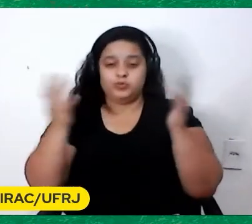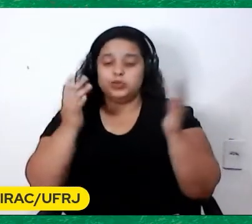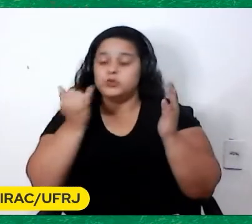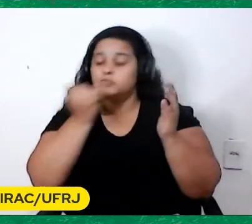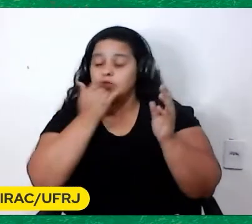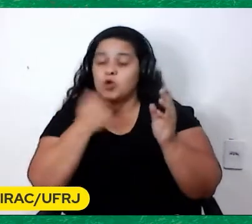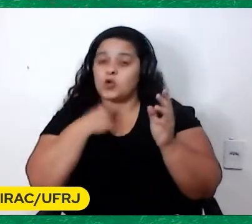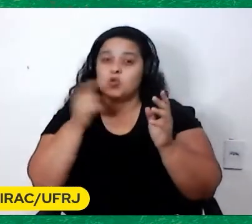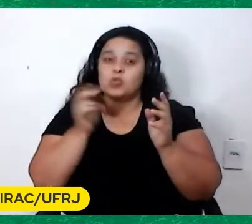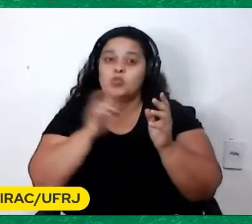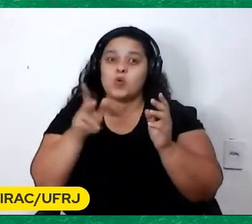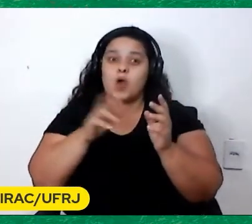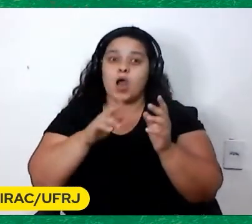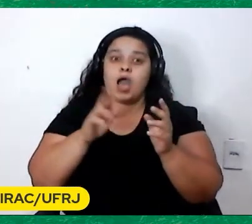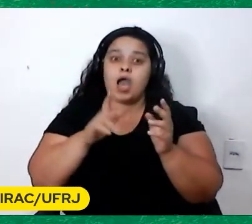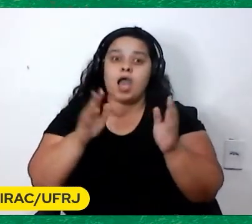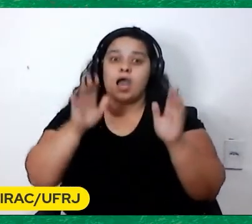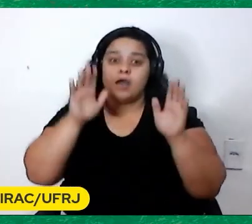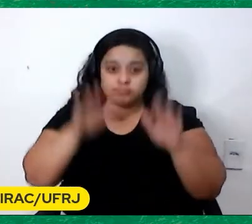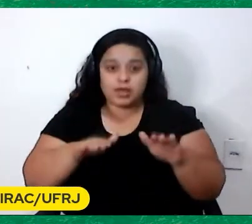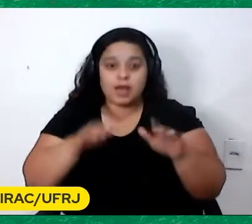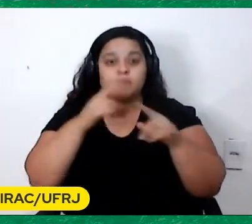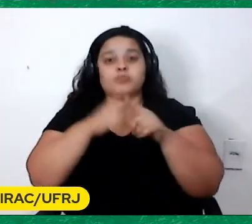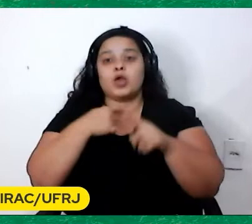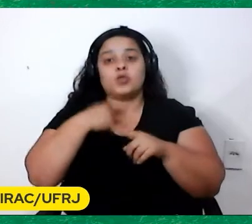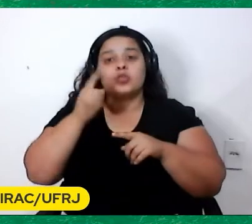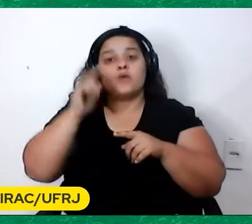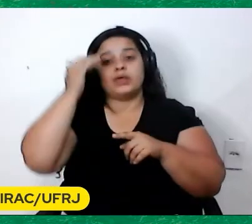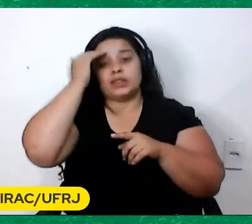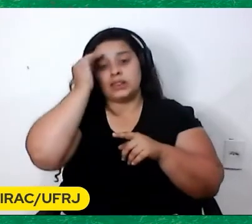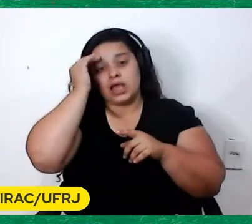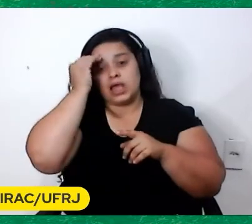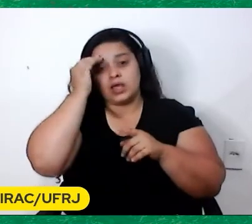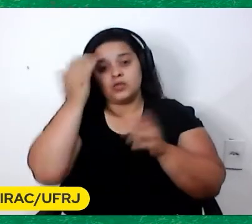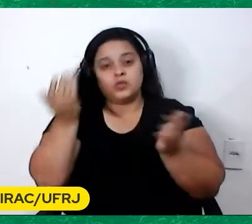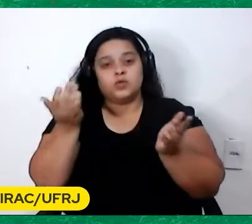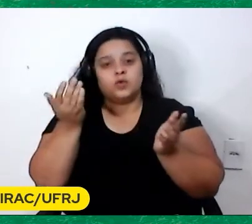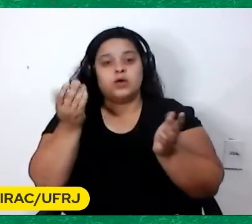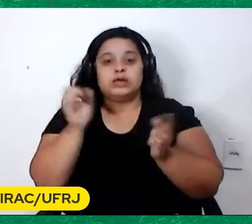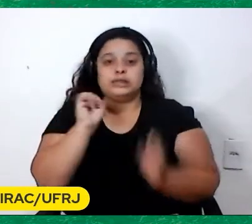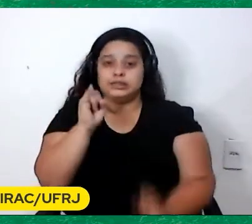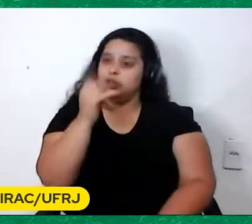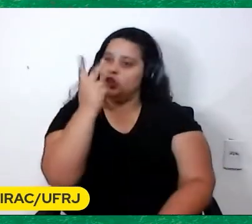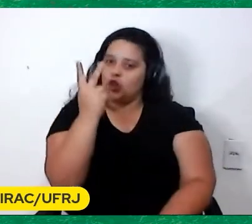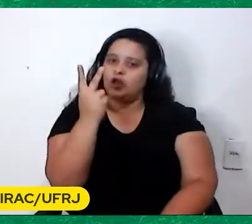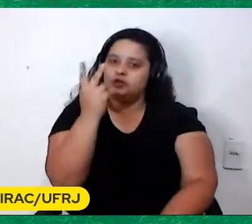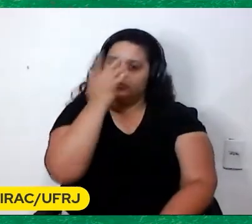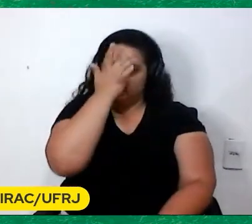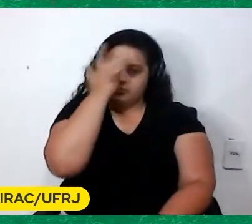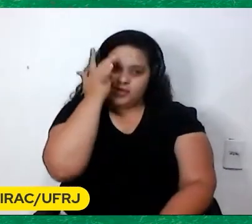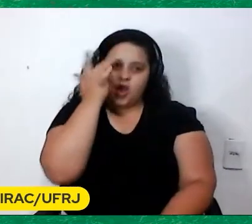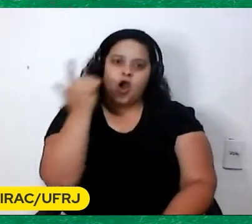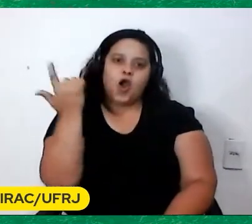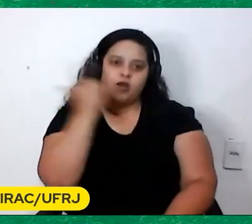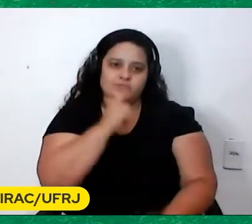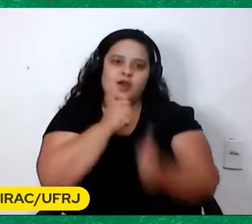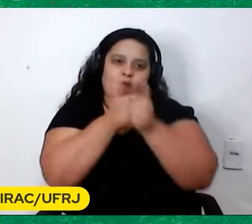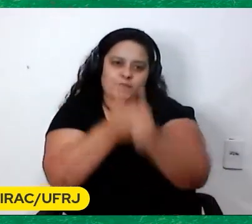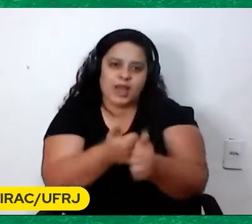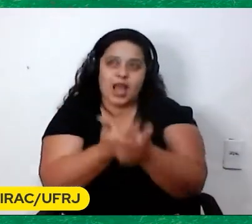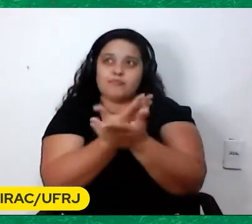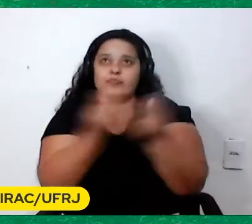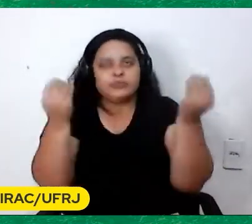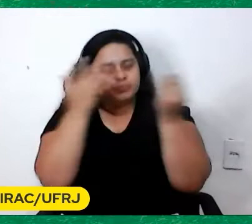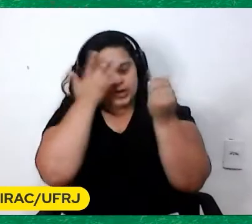Realmente Porque eu não entendo Tênis Que são só dois Eu consigo entender Aí dá para acompanhar Dá para cá